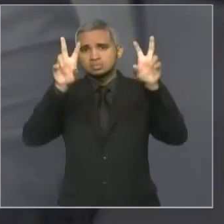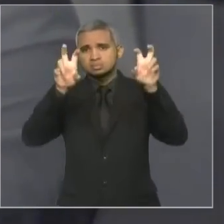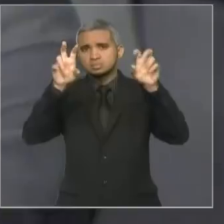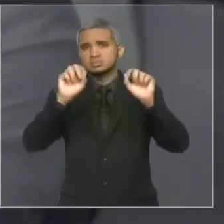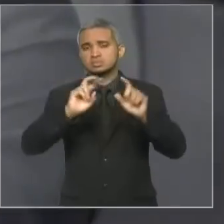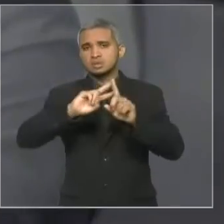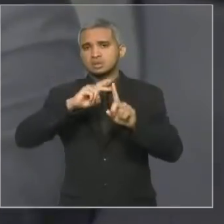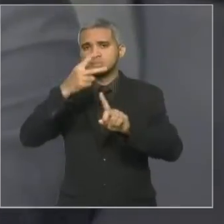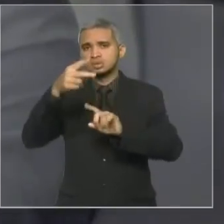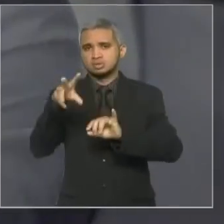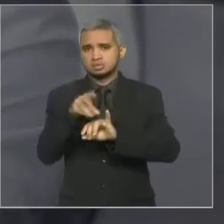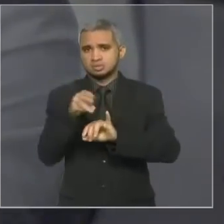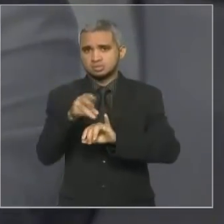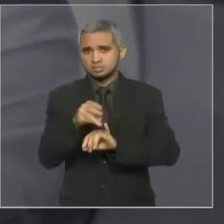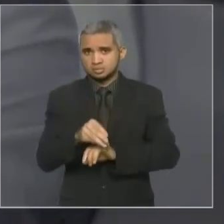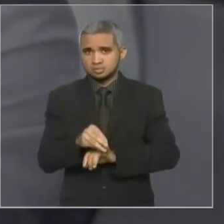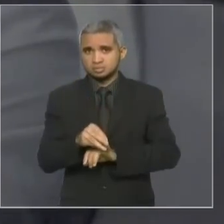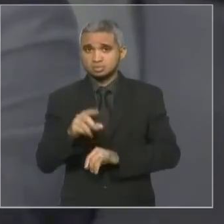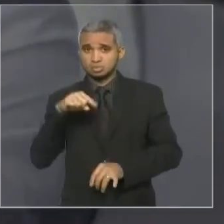contra todos os aumentos de impostos nesta Casa.